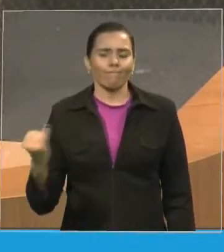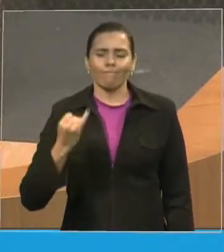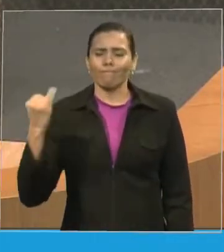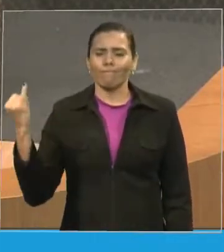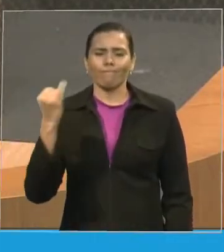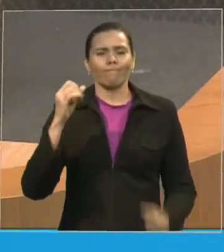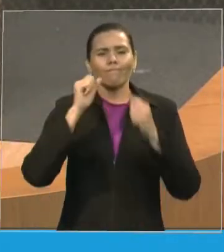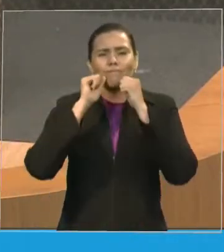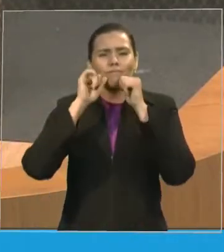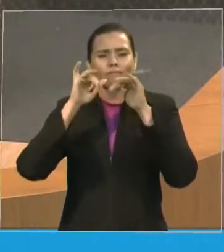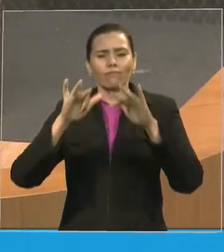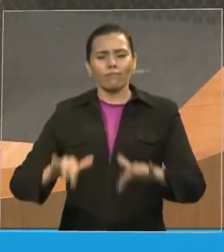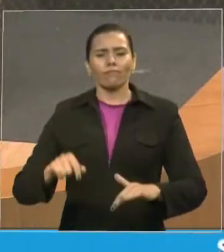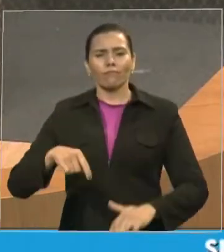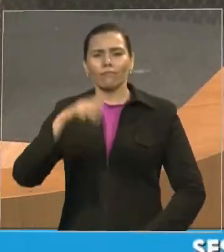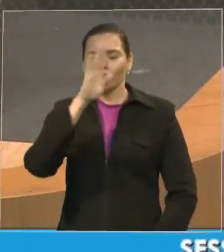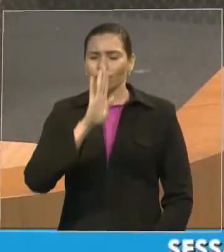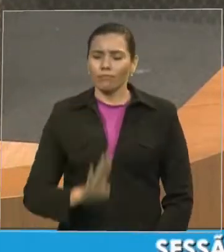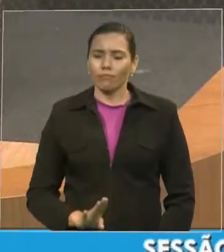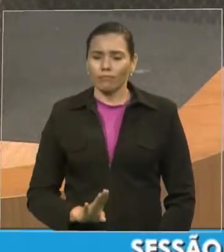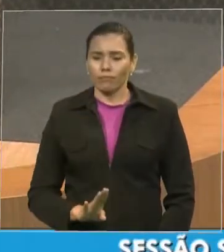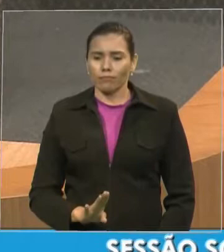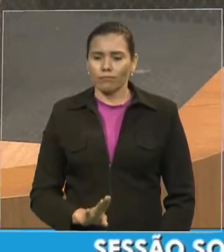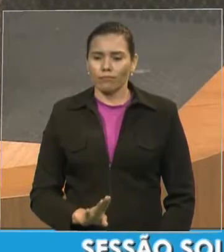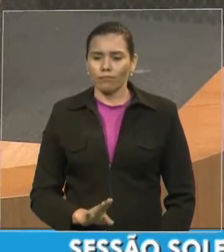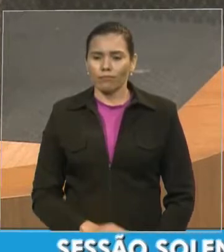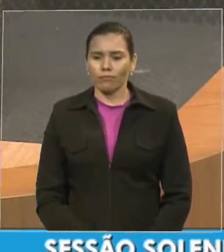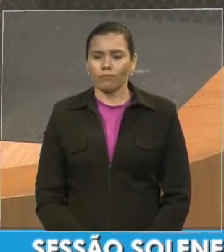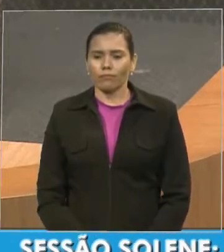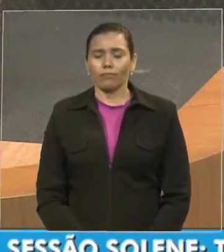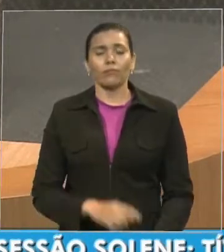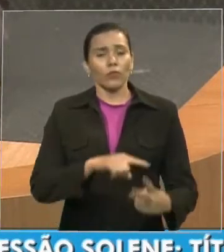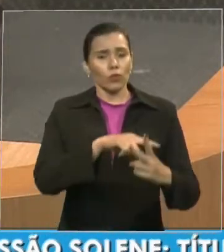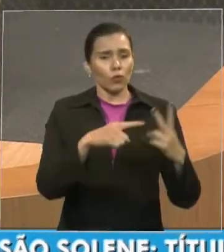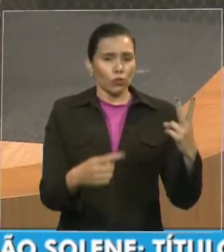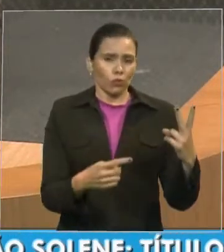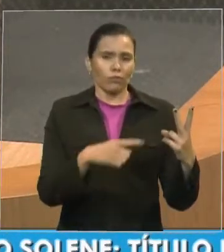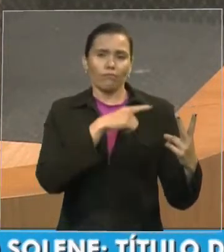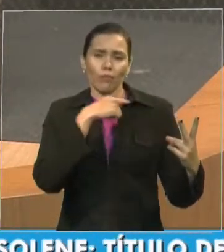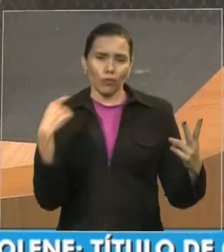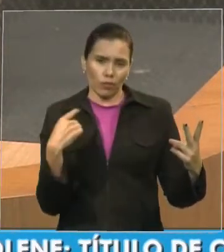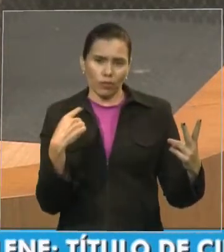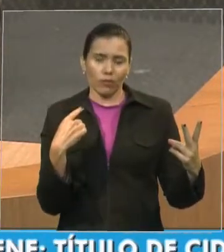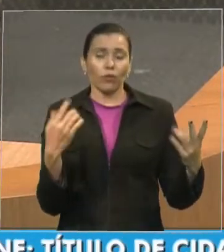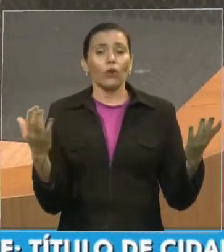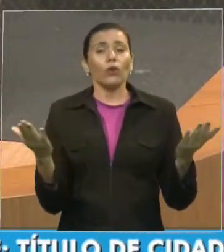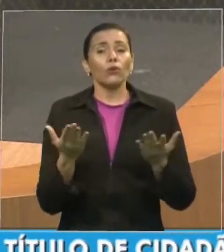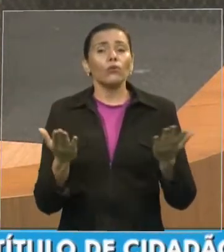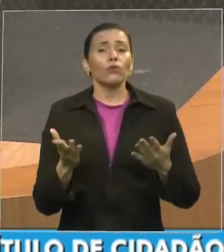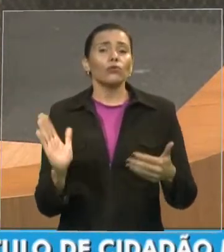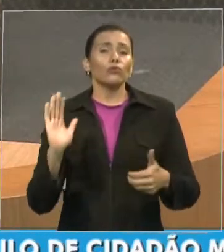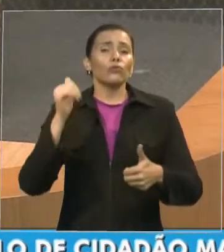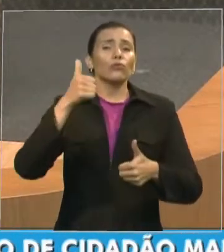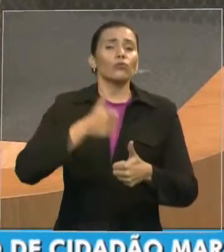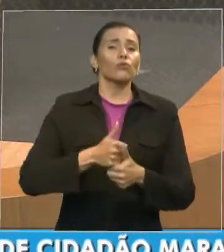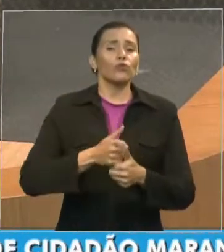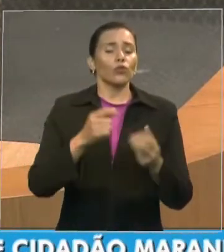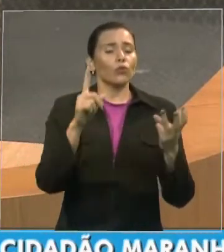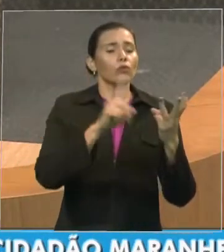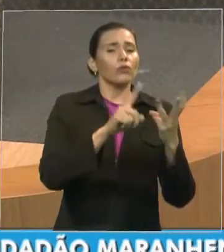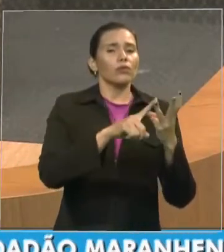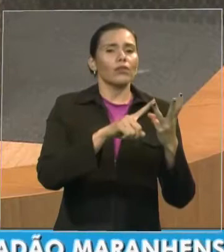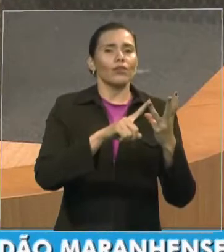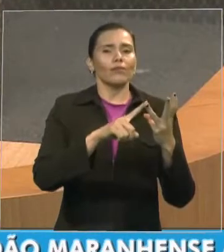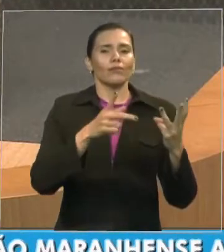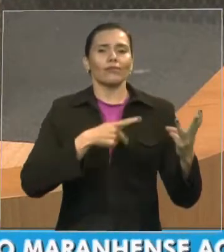dignamente, sucedido e continuando nessa história, o pastor Coutinho